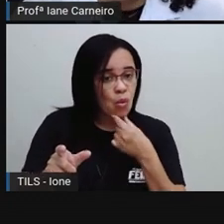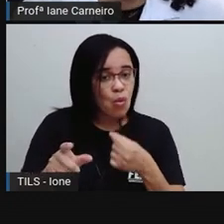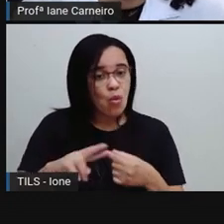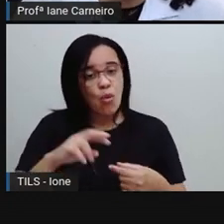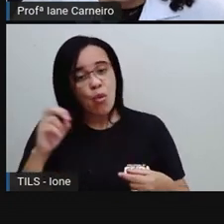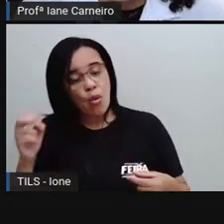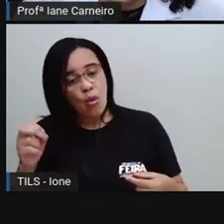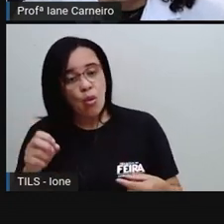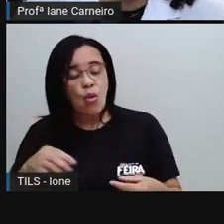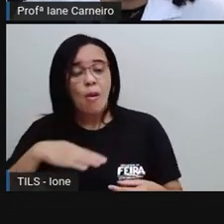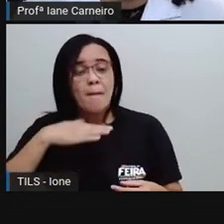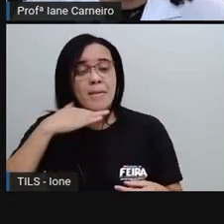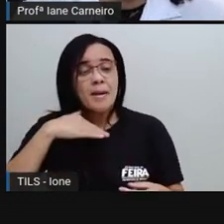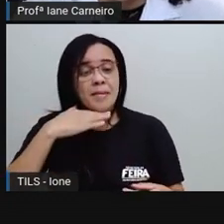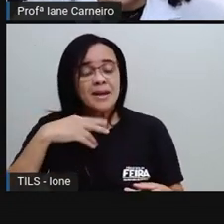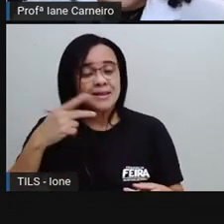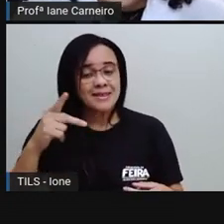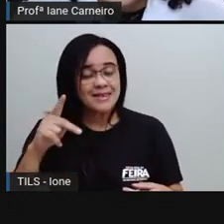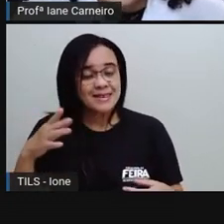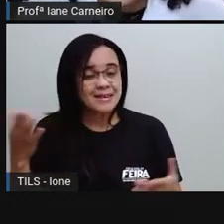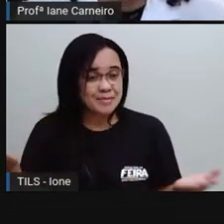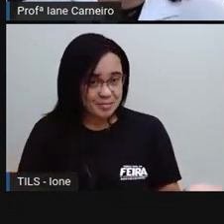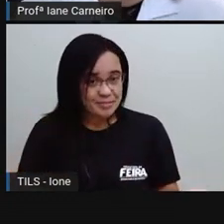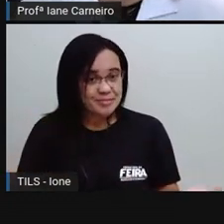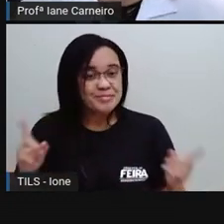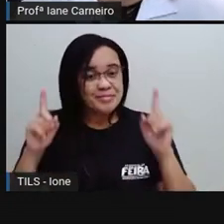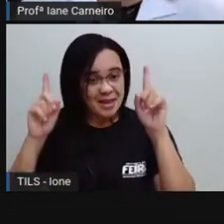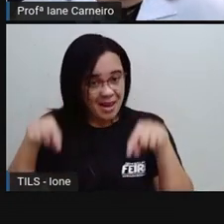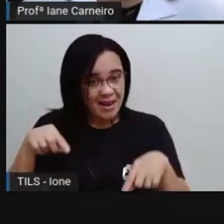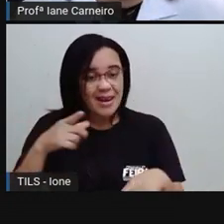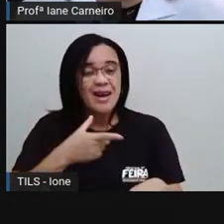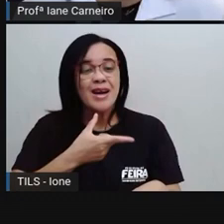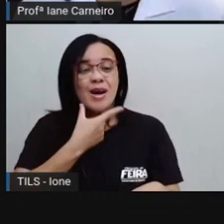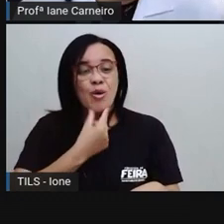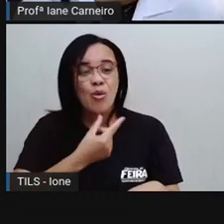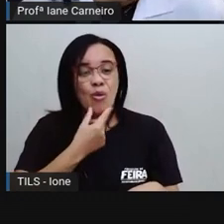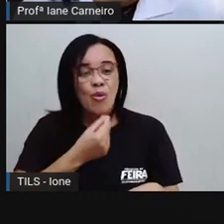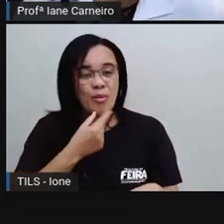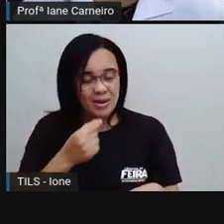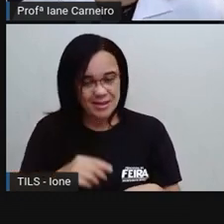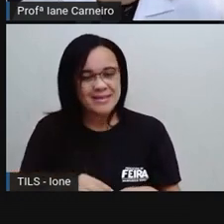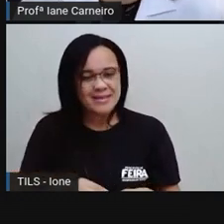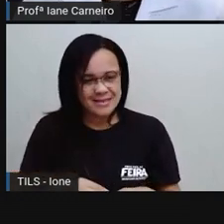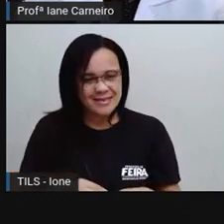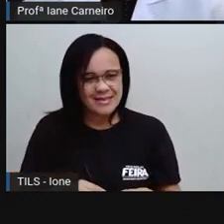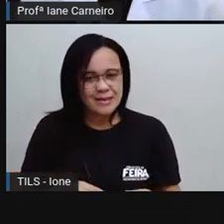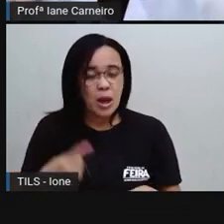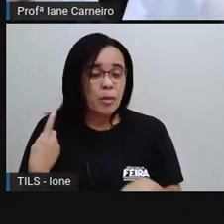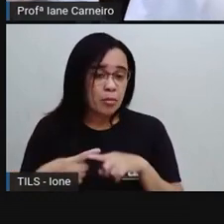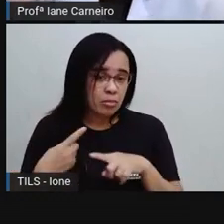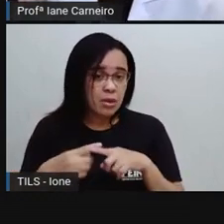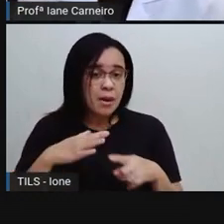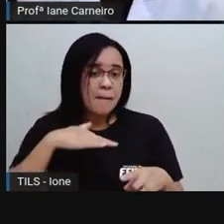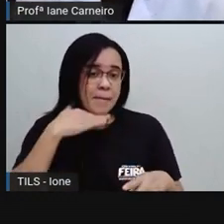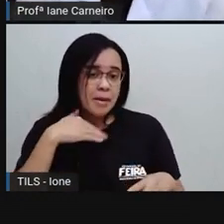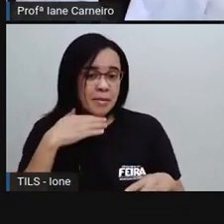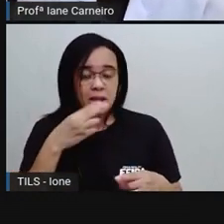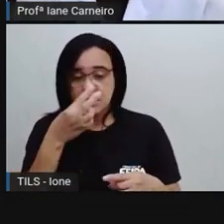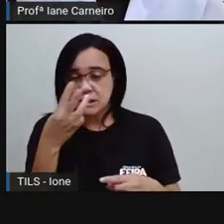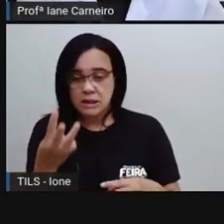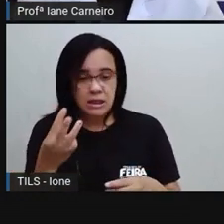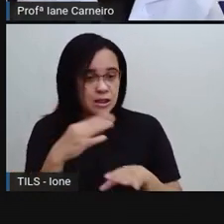Foi Pedro, né? Pedro bebeu quatro e a mãe dele bebeu só três. Então, ó, quem tá ganhando